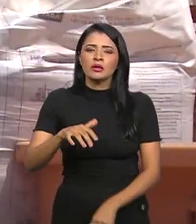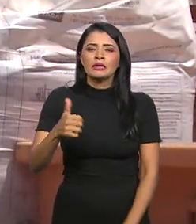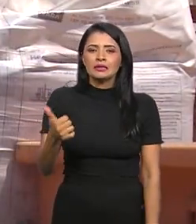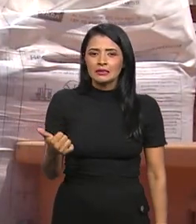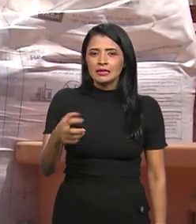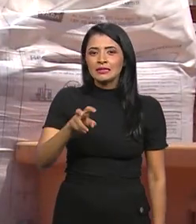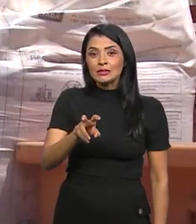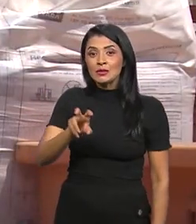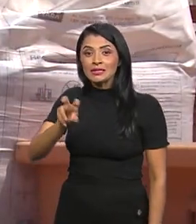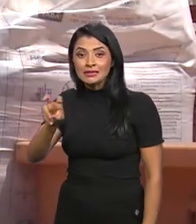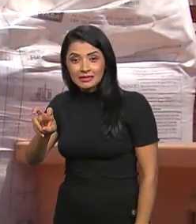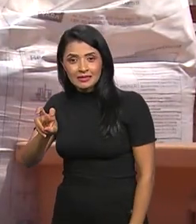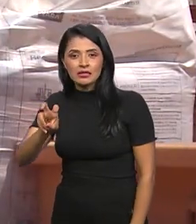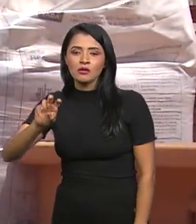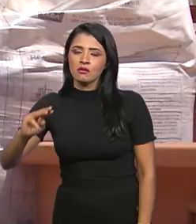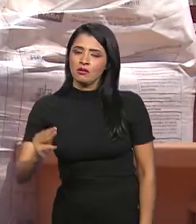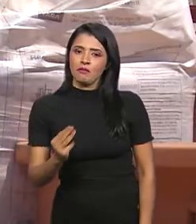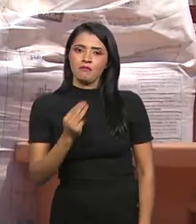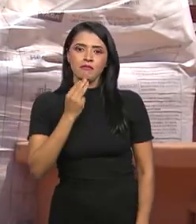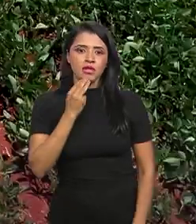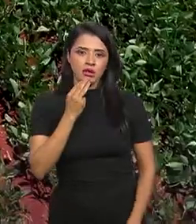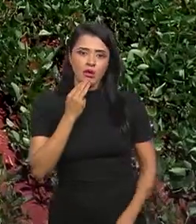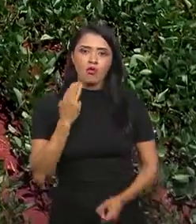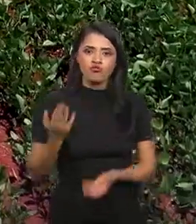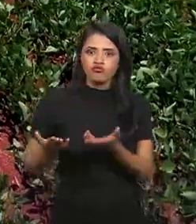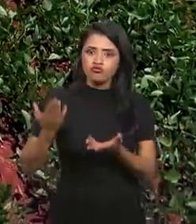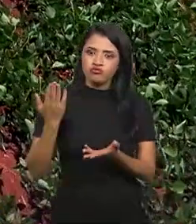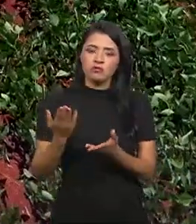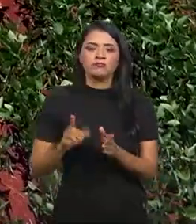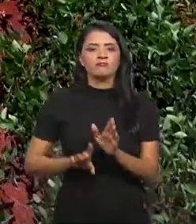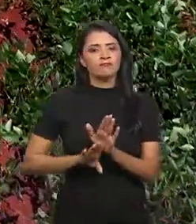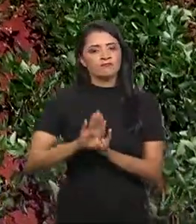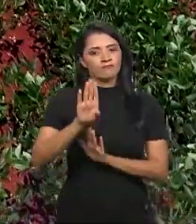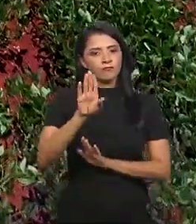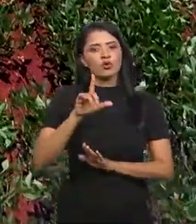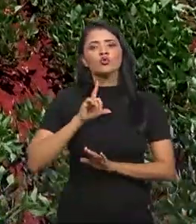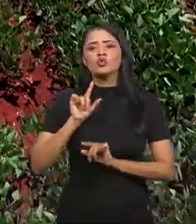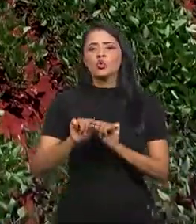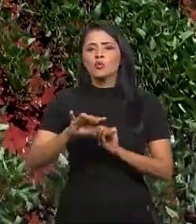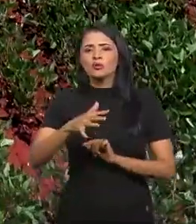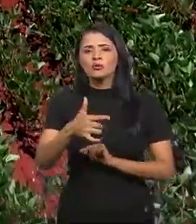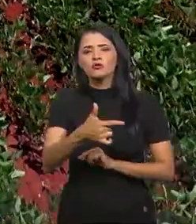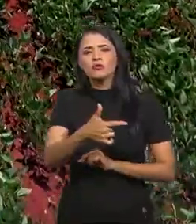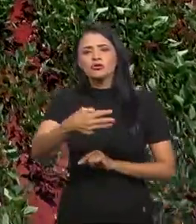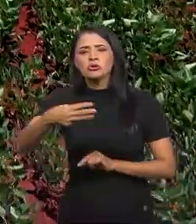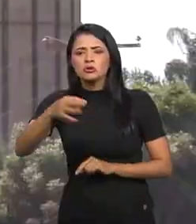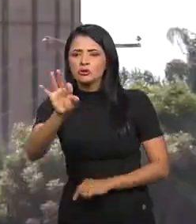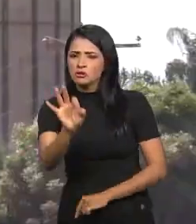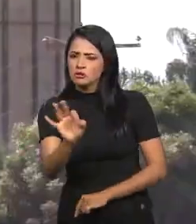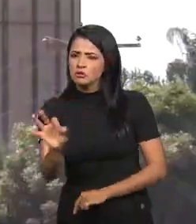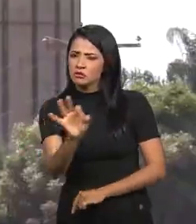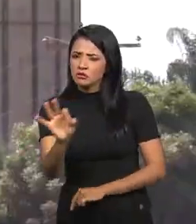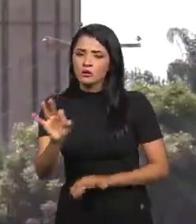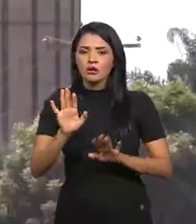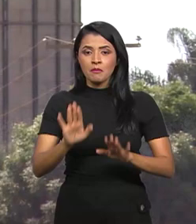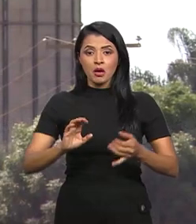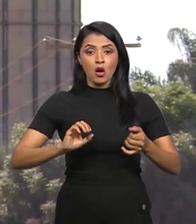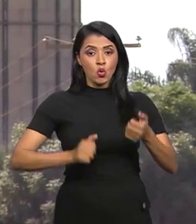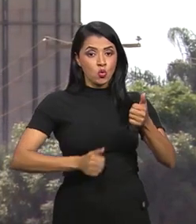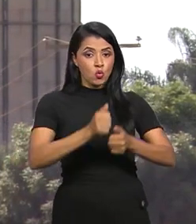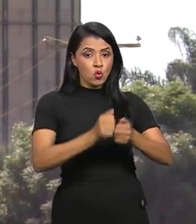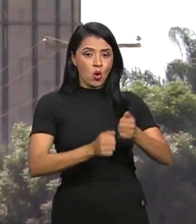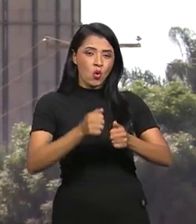155 milhões de toneladas, crescimento de cerca de 23%. Já o arroz